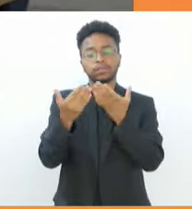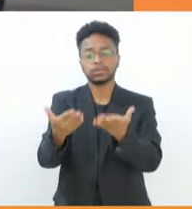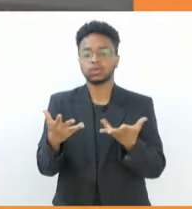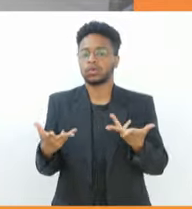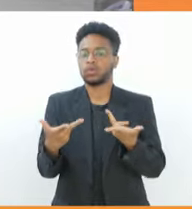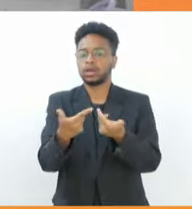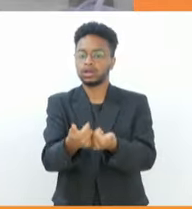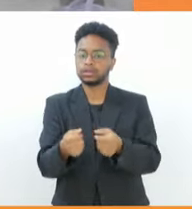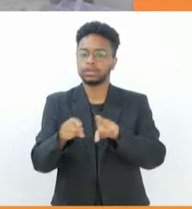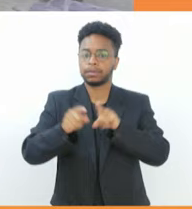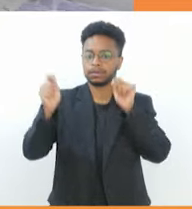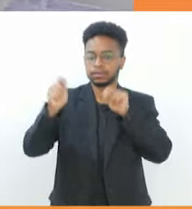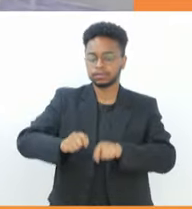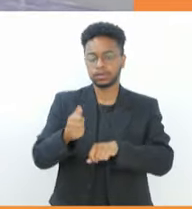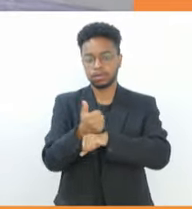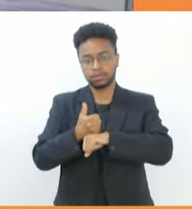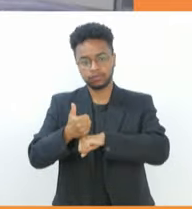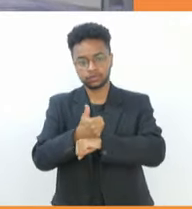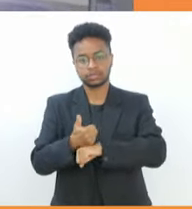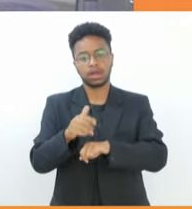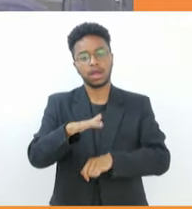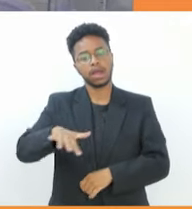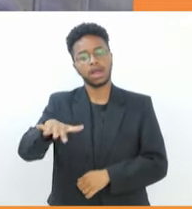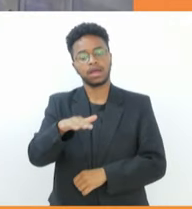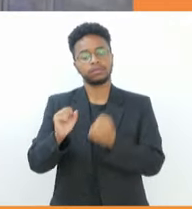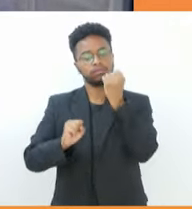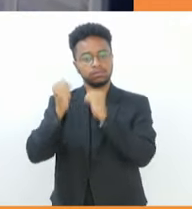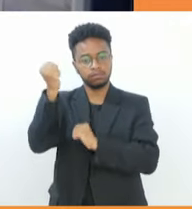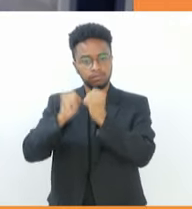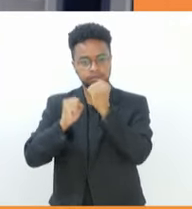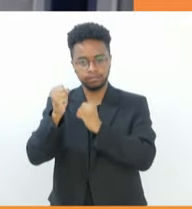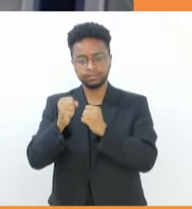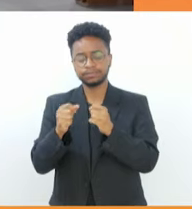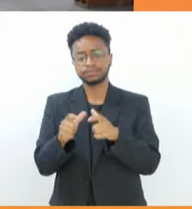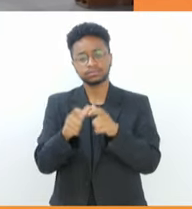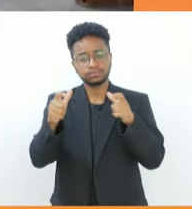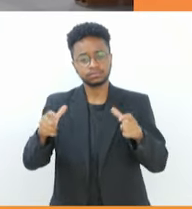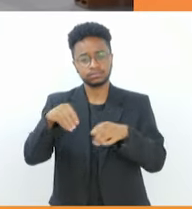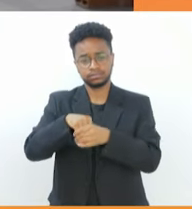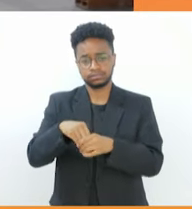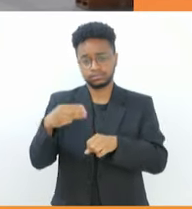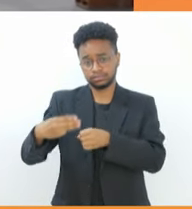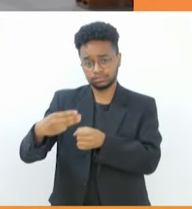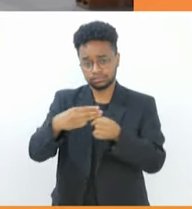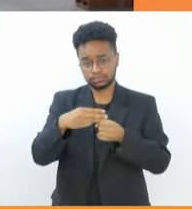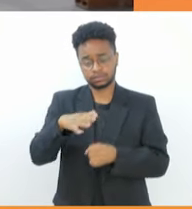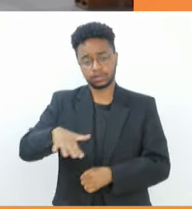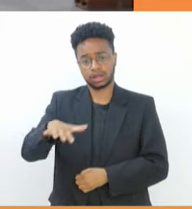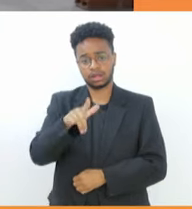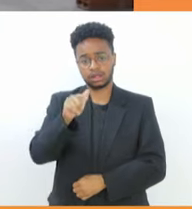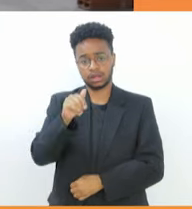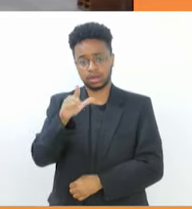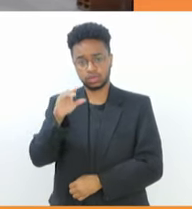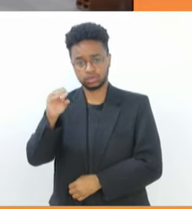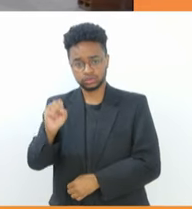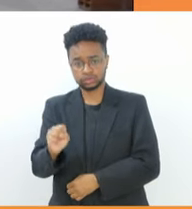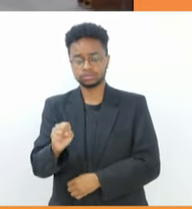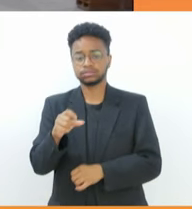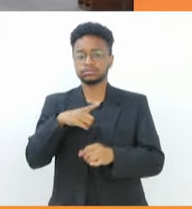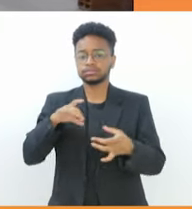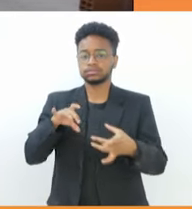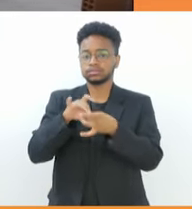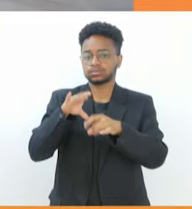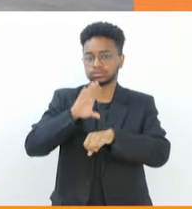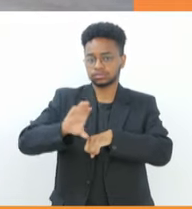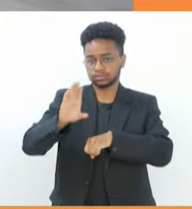qualificação profissional para os setores industriais predominantes nos municípios da região dos Lagos. Entre os cursos